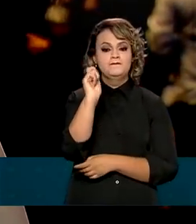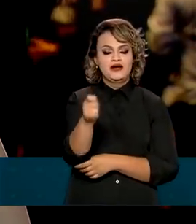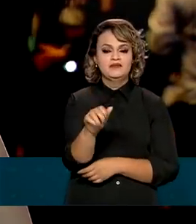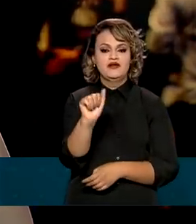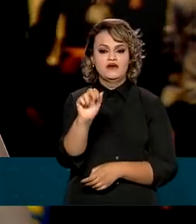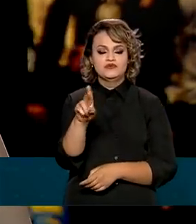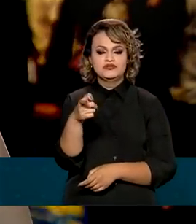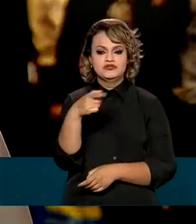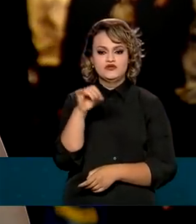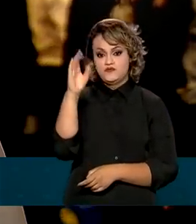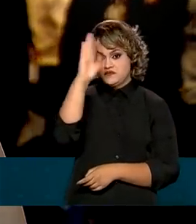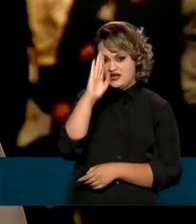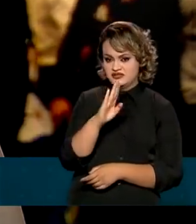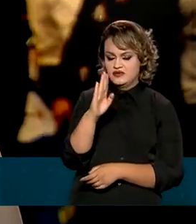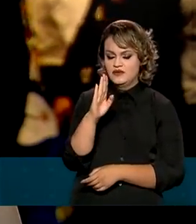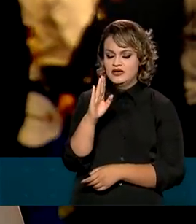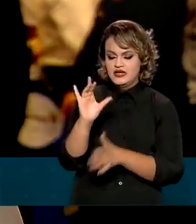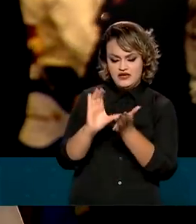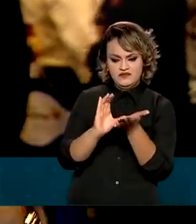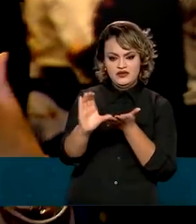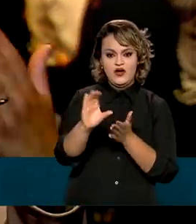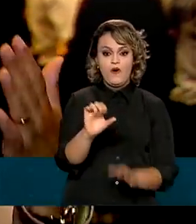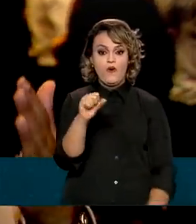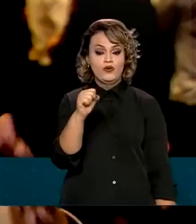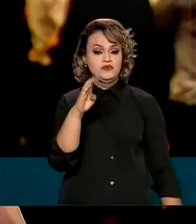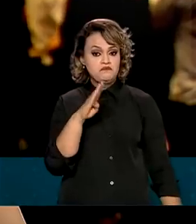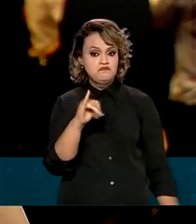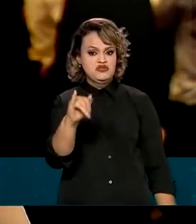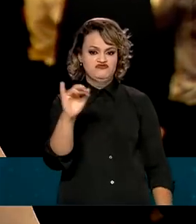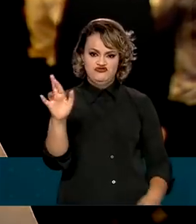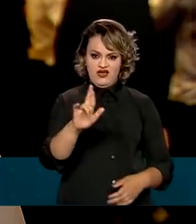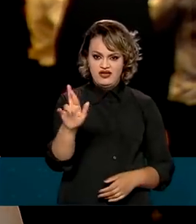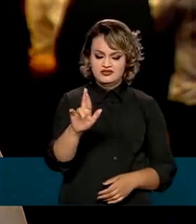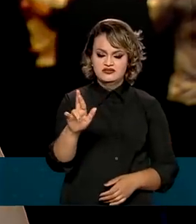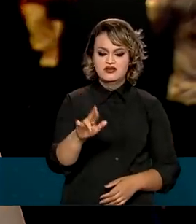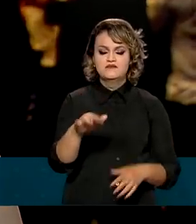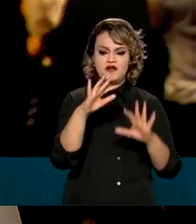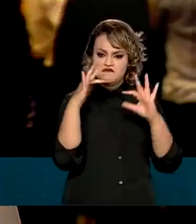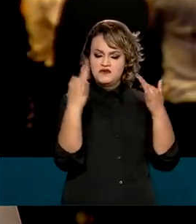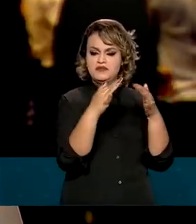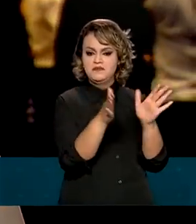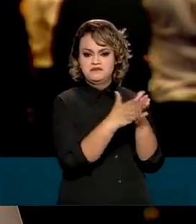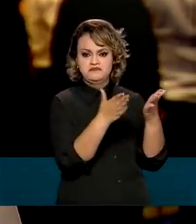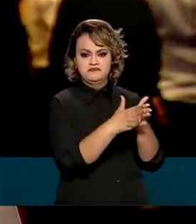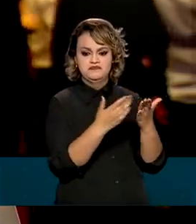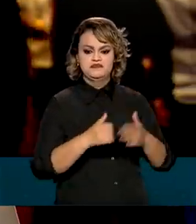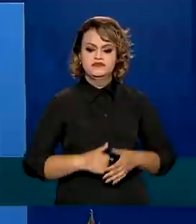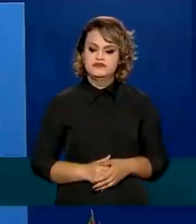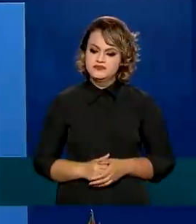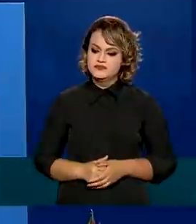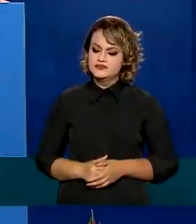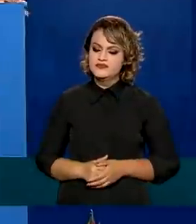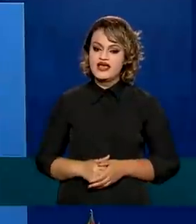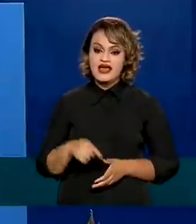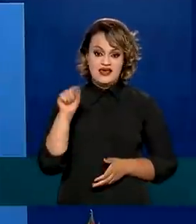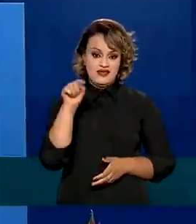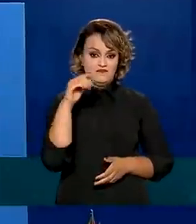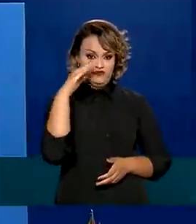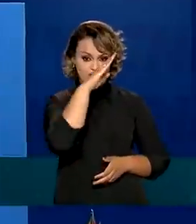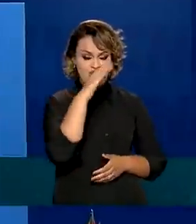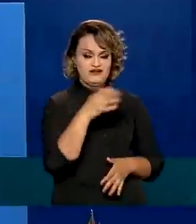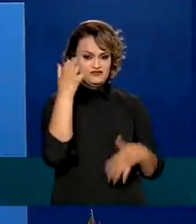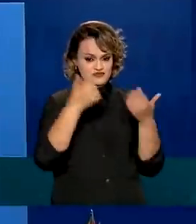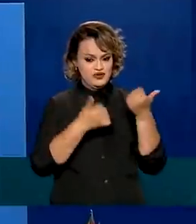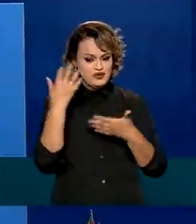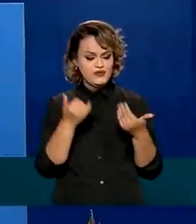Auxílio Brasil, que repassa mais de R$ 8 bilhões para as famílias de baixa renda. Bolsonaro ainda